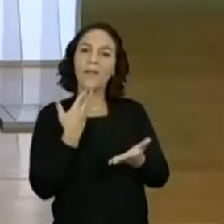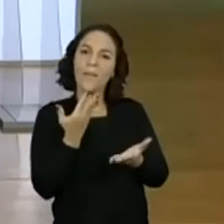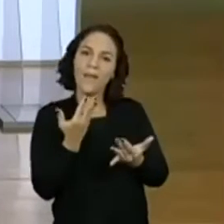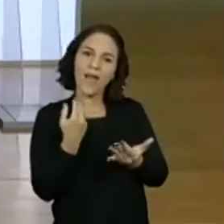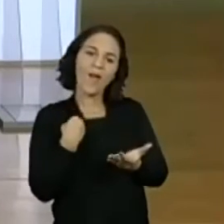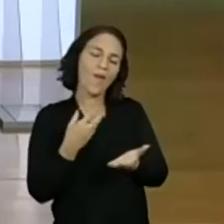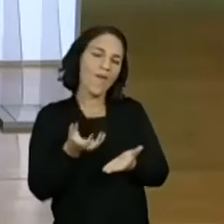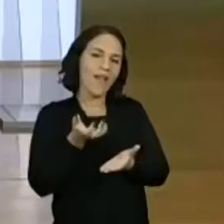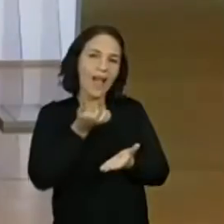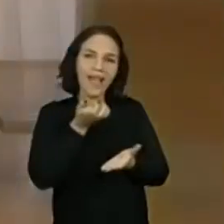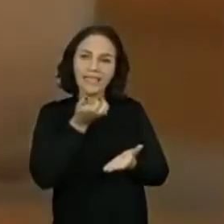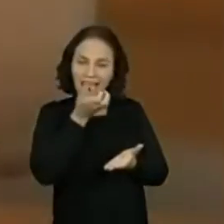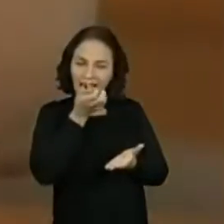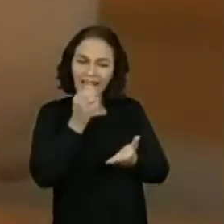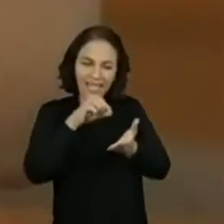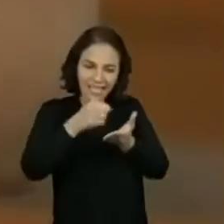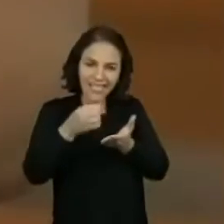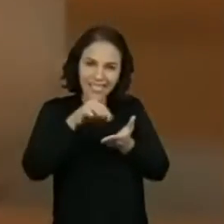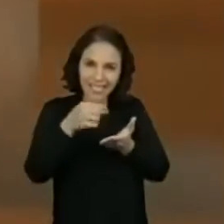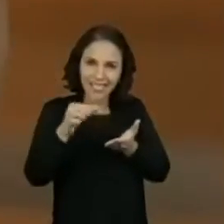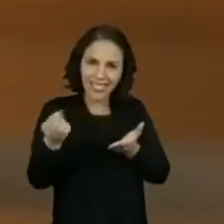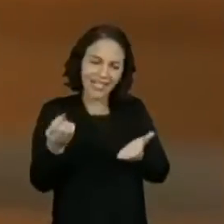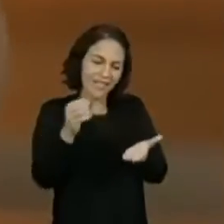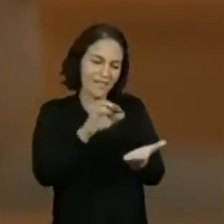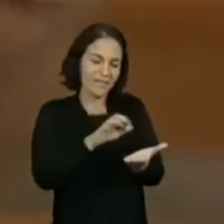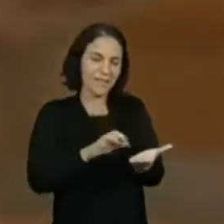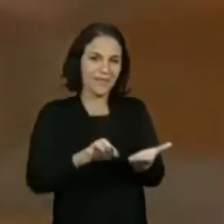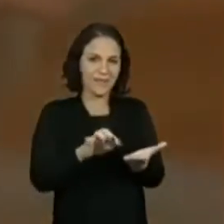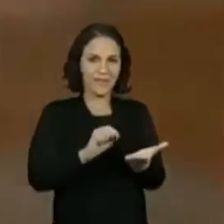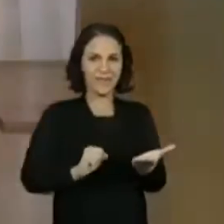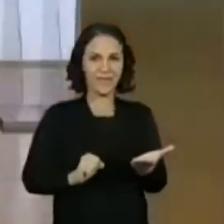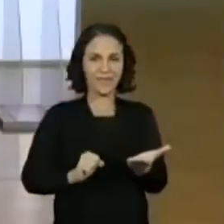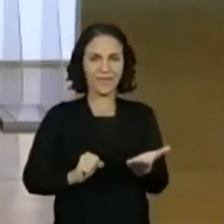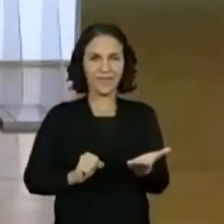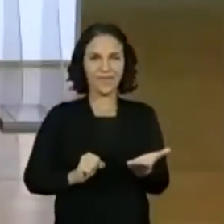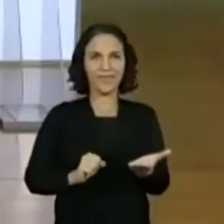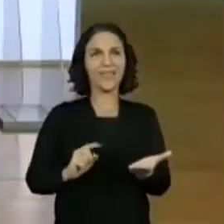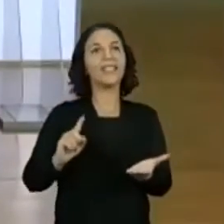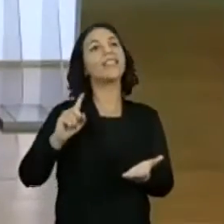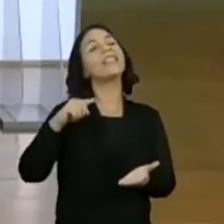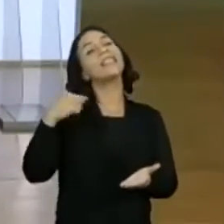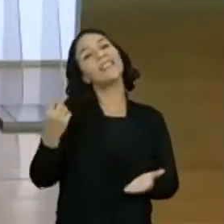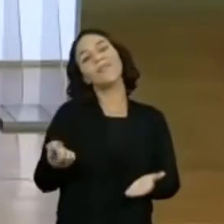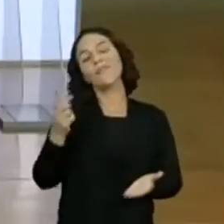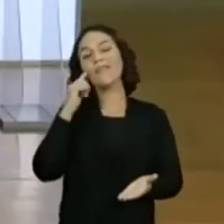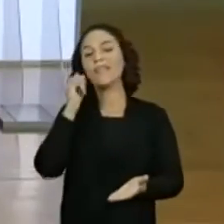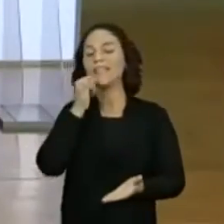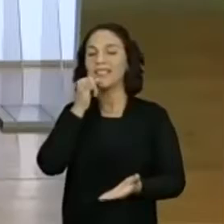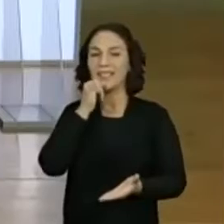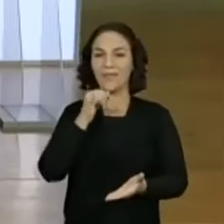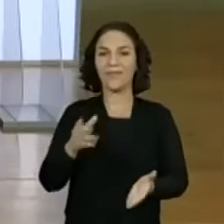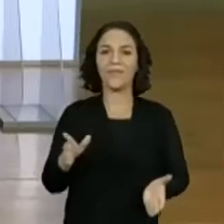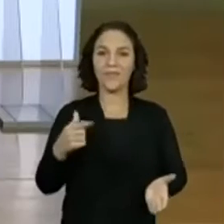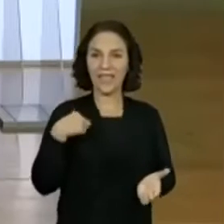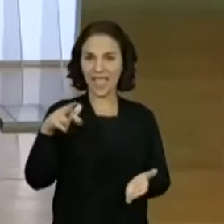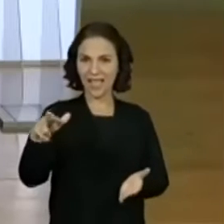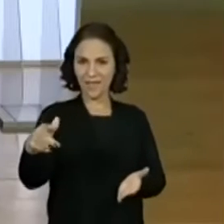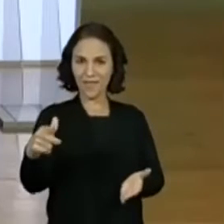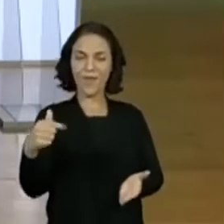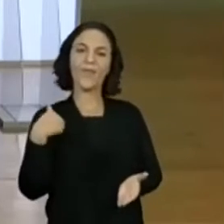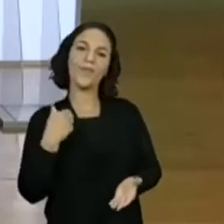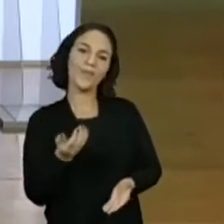colocávamos uma certa quantidade na mão, e aí passávamos em frente o colega, no caso, em frente o irmão,